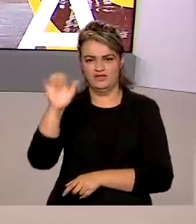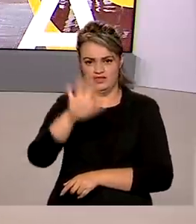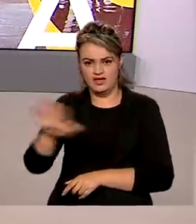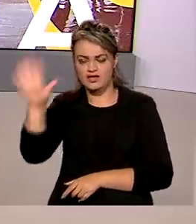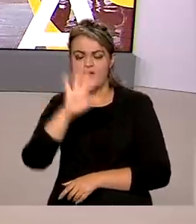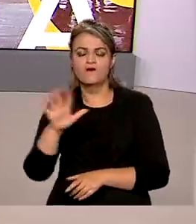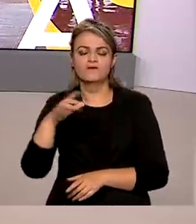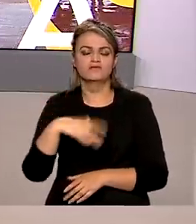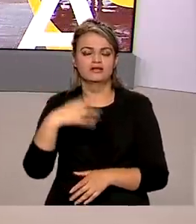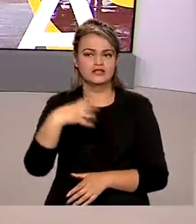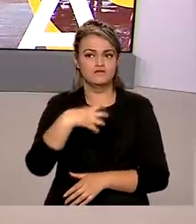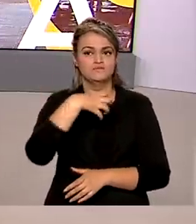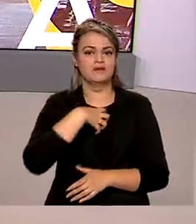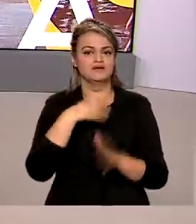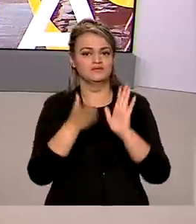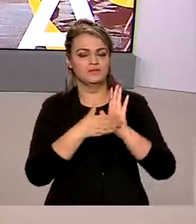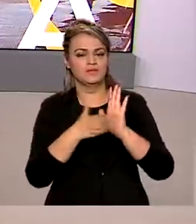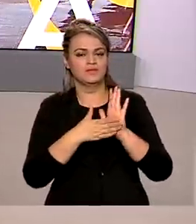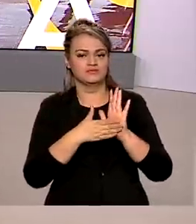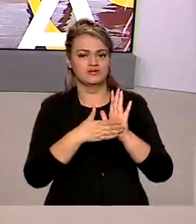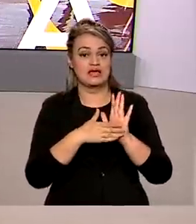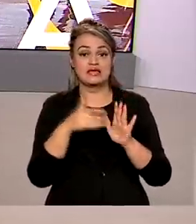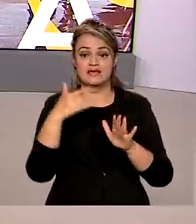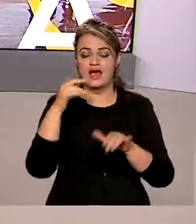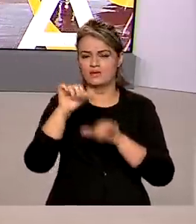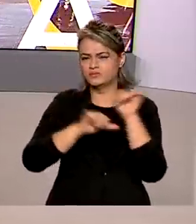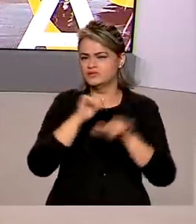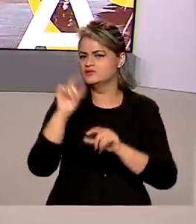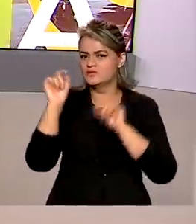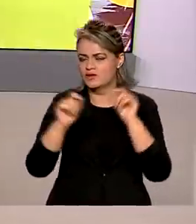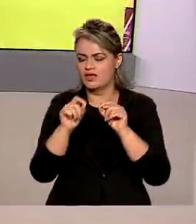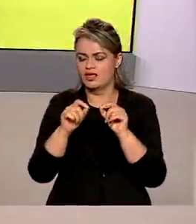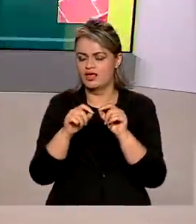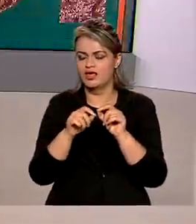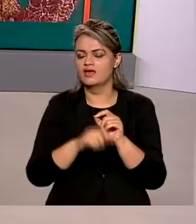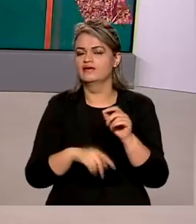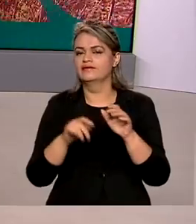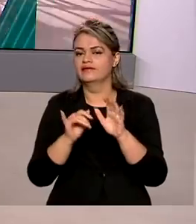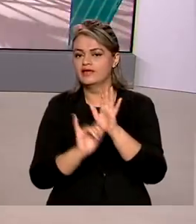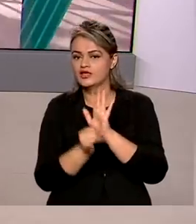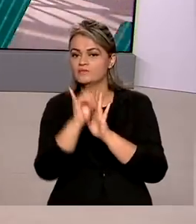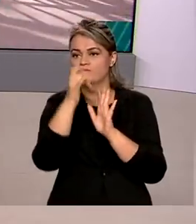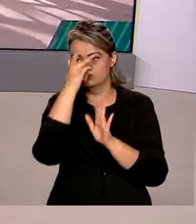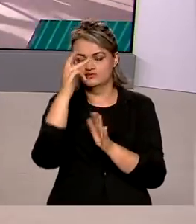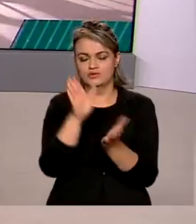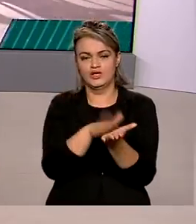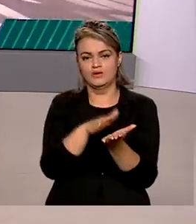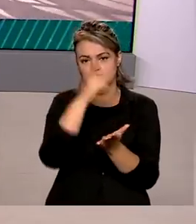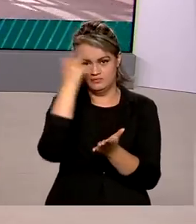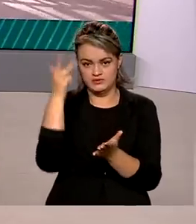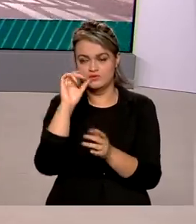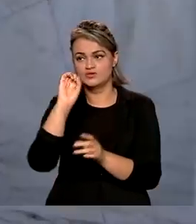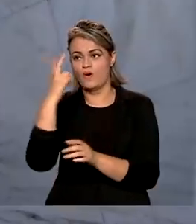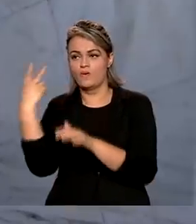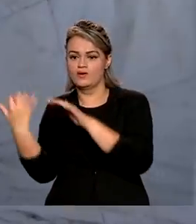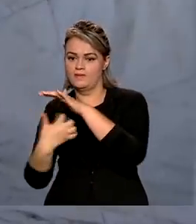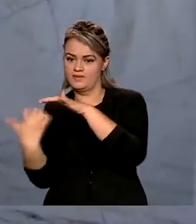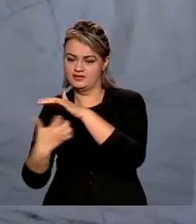com as mudanças propostas. As alterações incluem tanto os impostos cobrados de pessoas quanto de empresas.